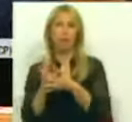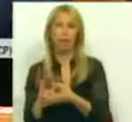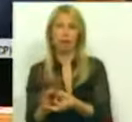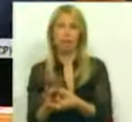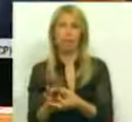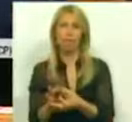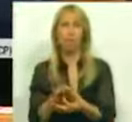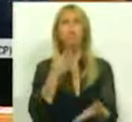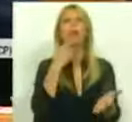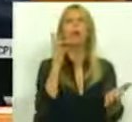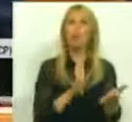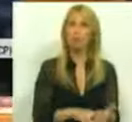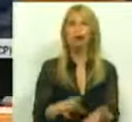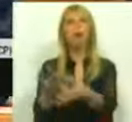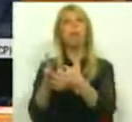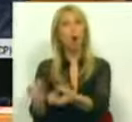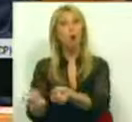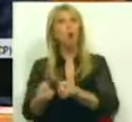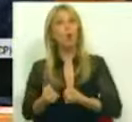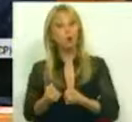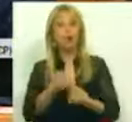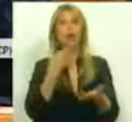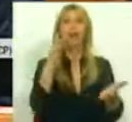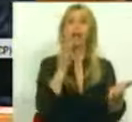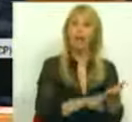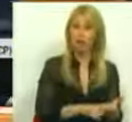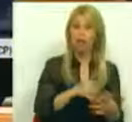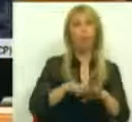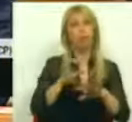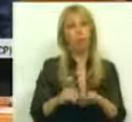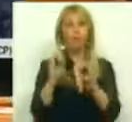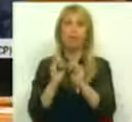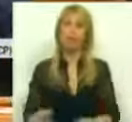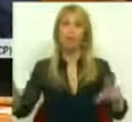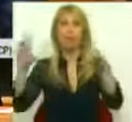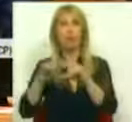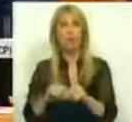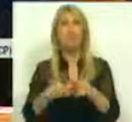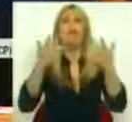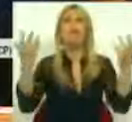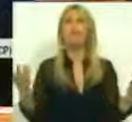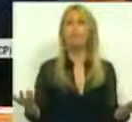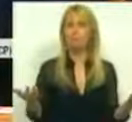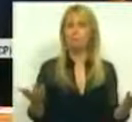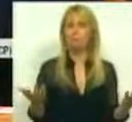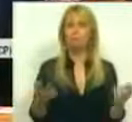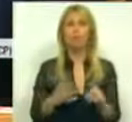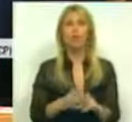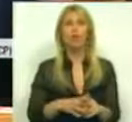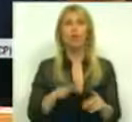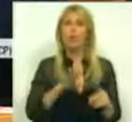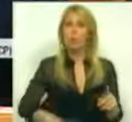realista e, por isso, contida, realista e, por isso, inovadora, enfim, num Estado